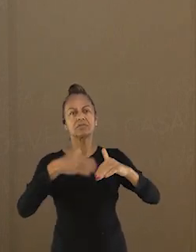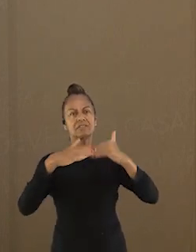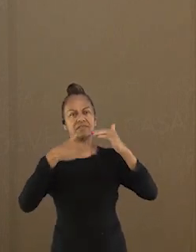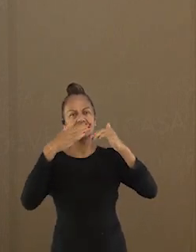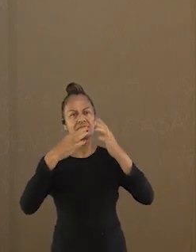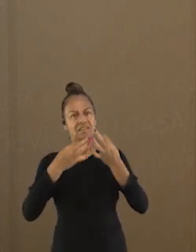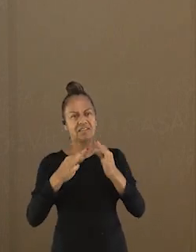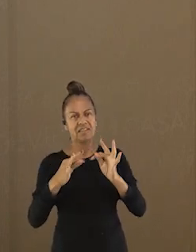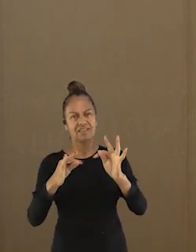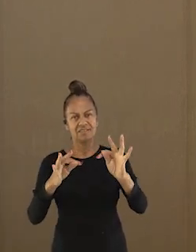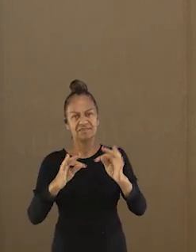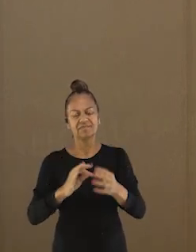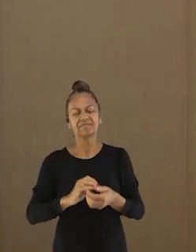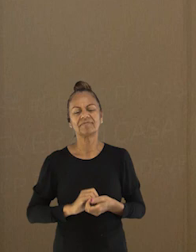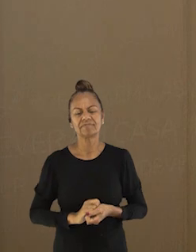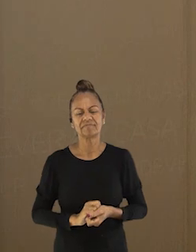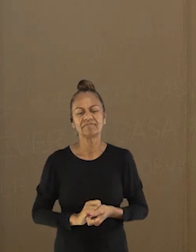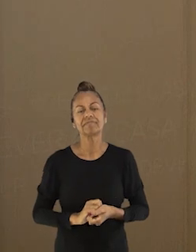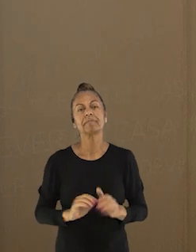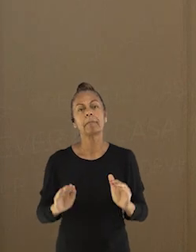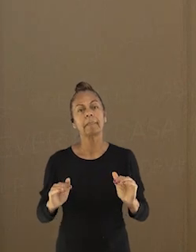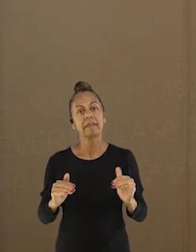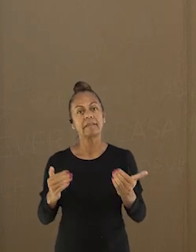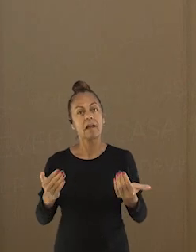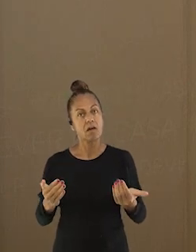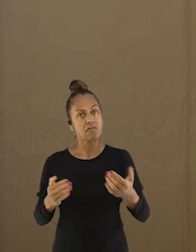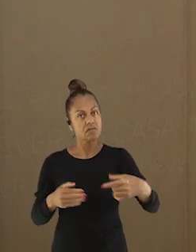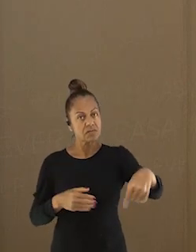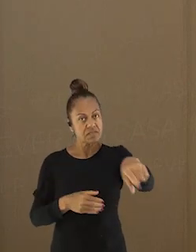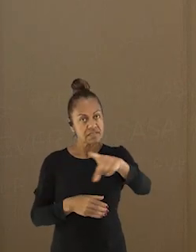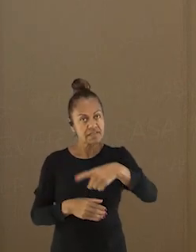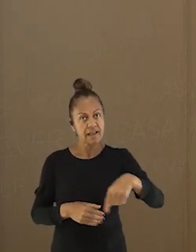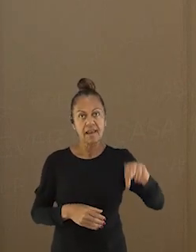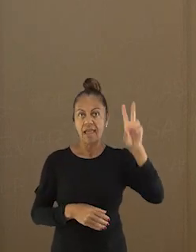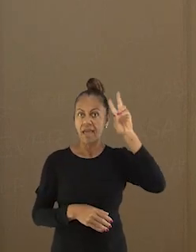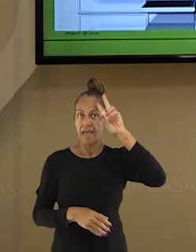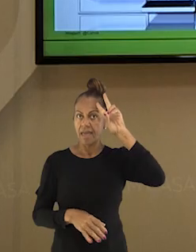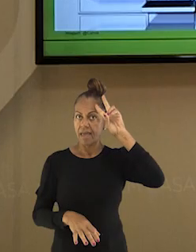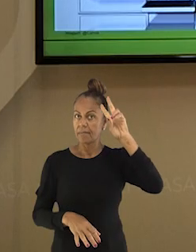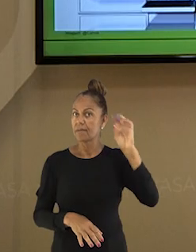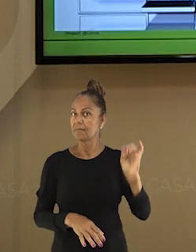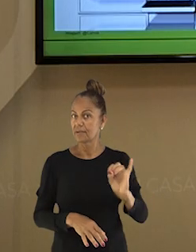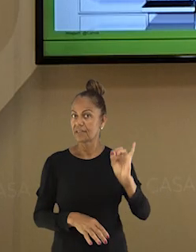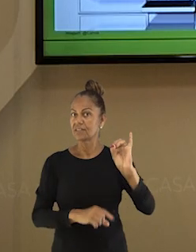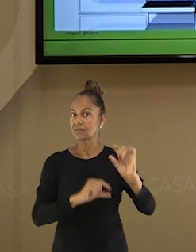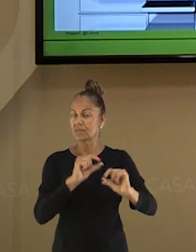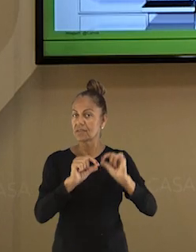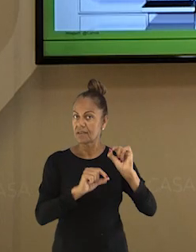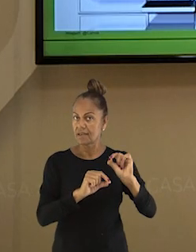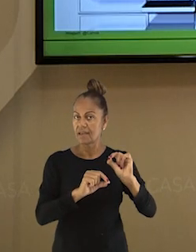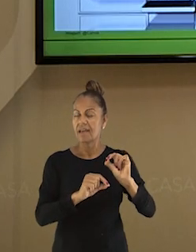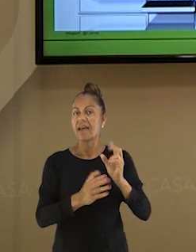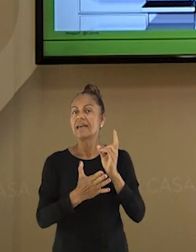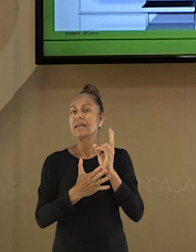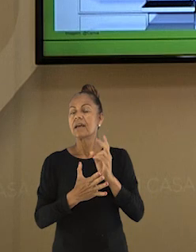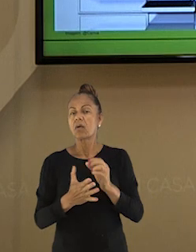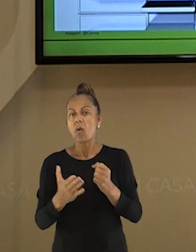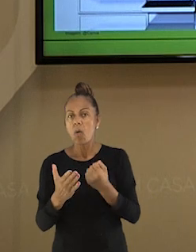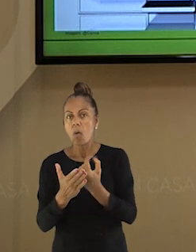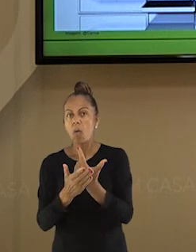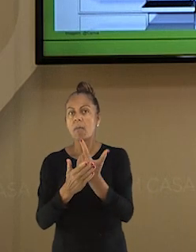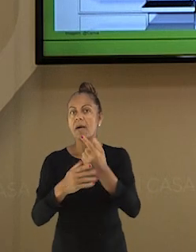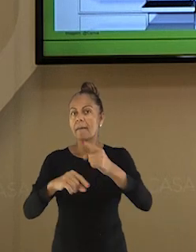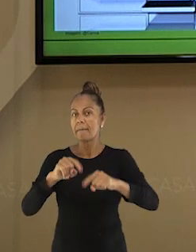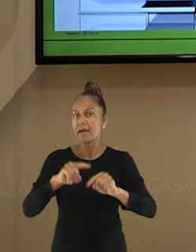mais eficientes, contribuindo para o desenvolvimento tecnológico. Então, lembre-se, toda